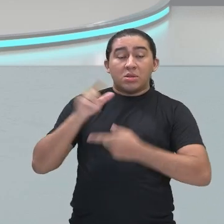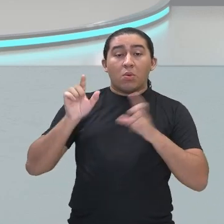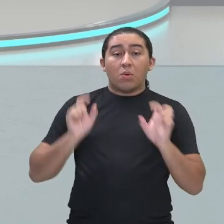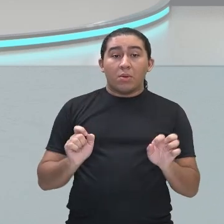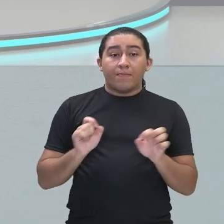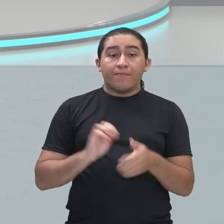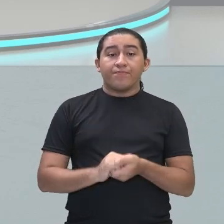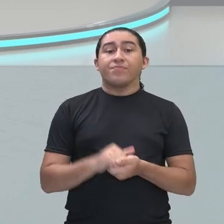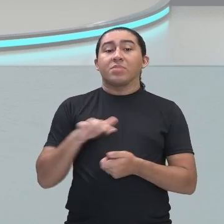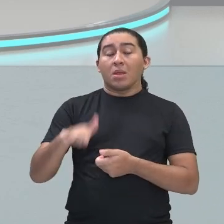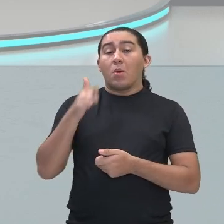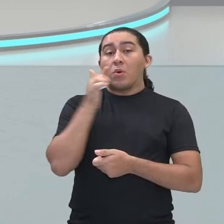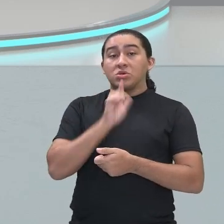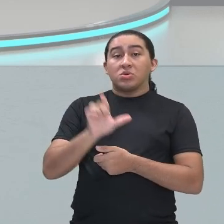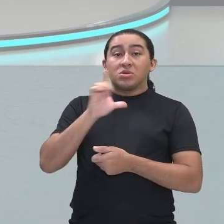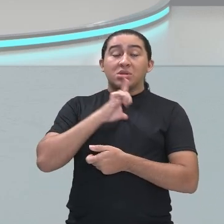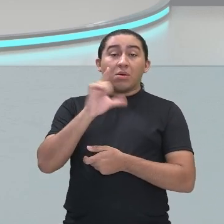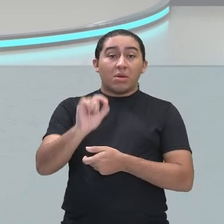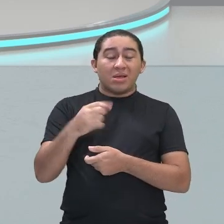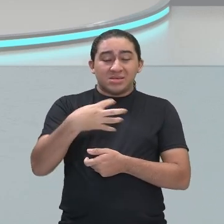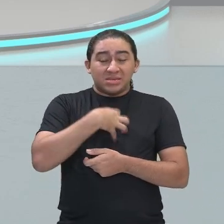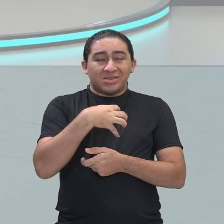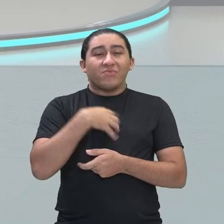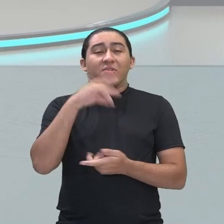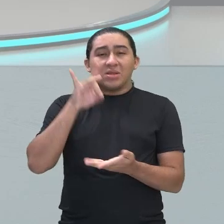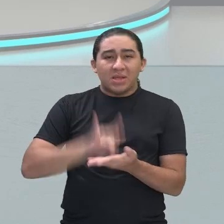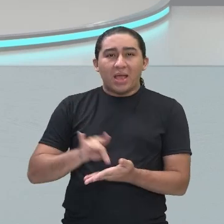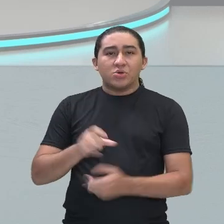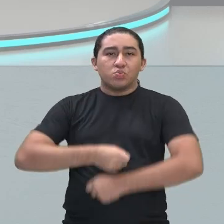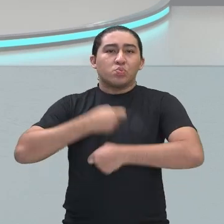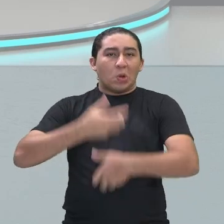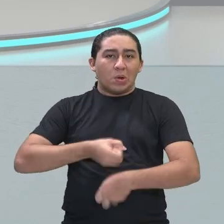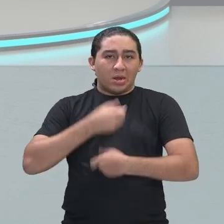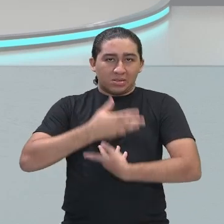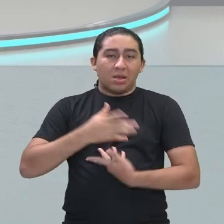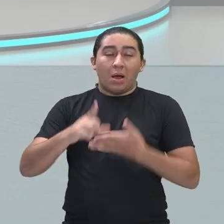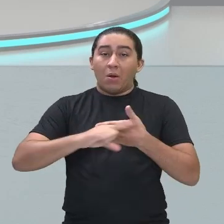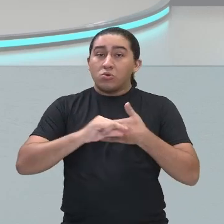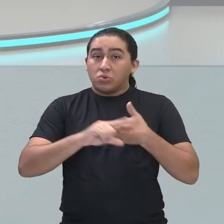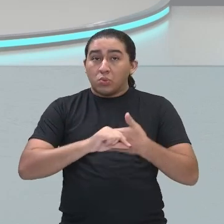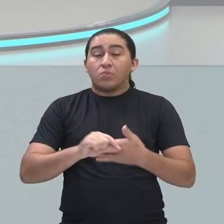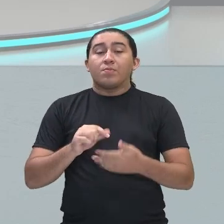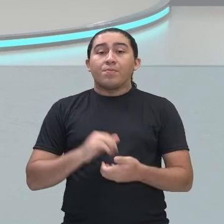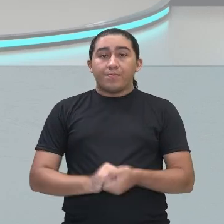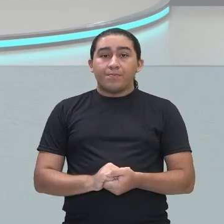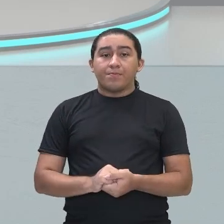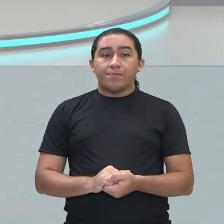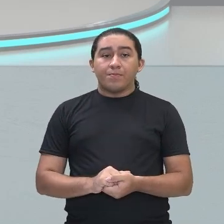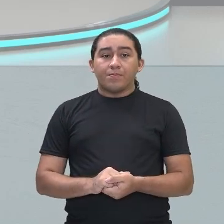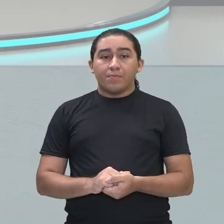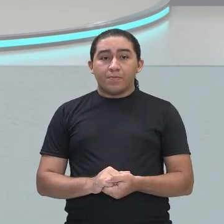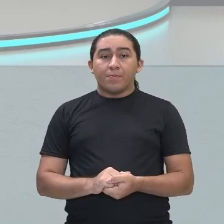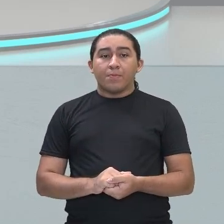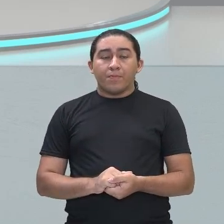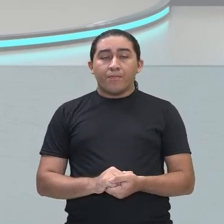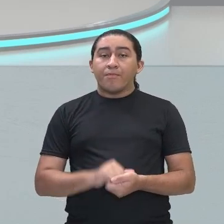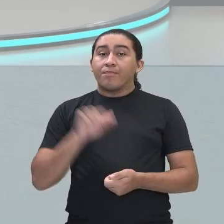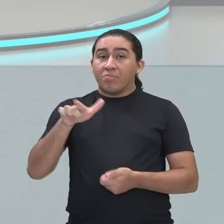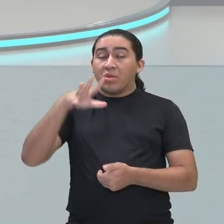conseguiu se encontrar como poeta, como autor. Como um autor e poeta arcade,